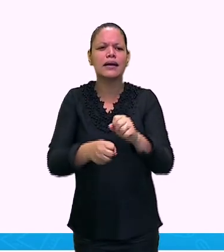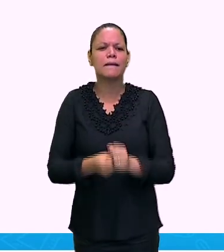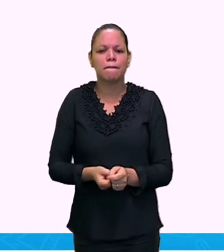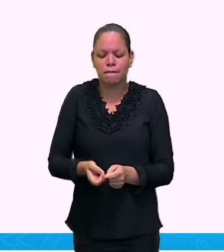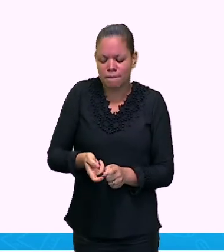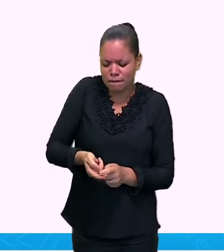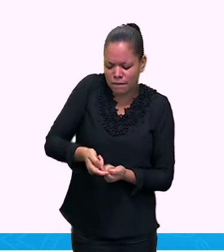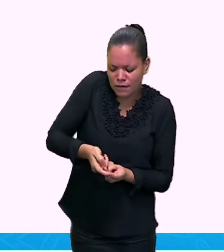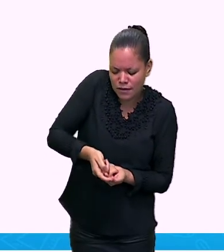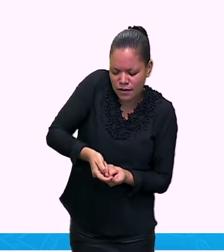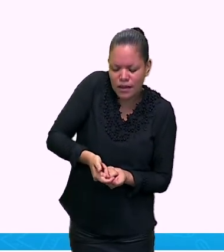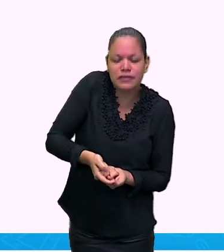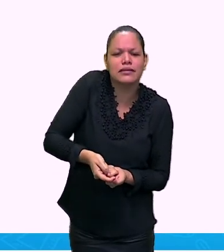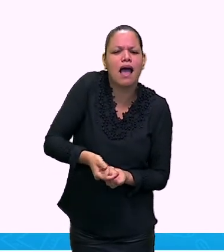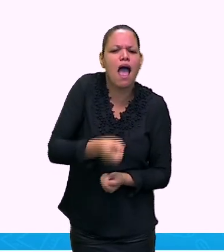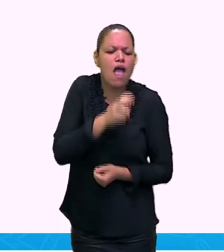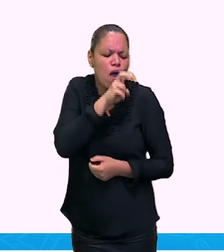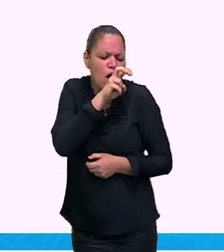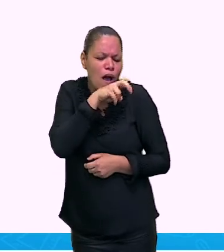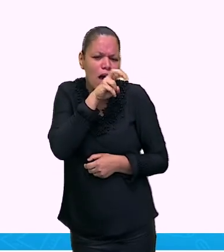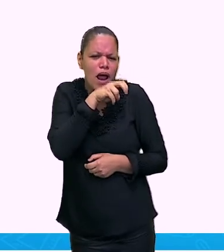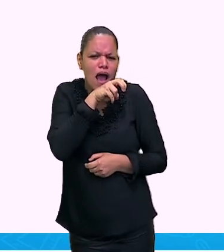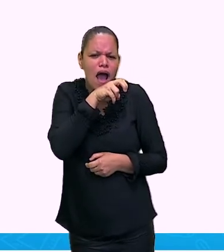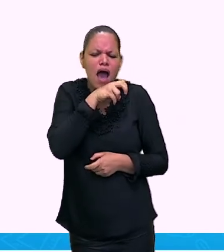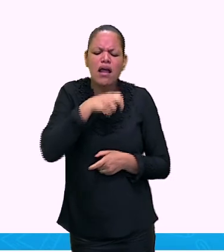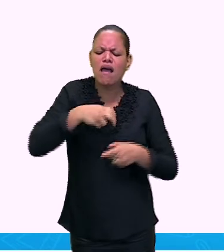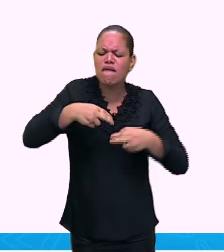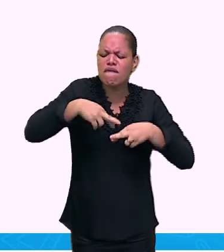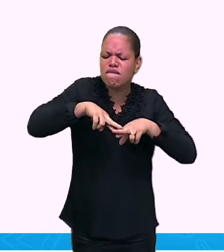Arara. Urubu.